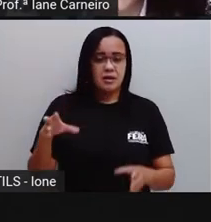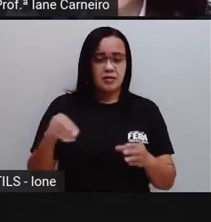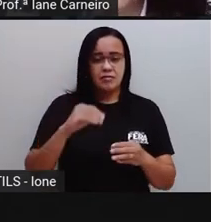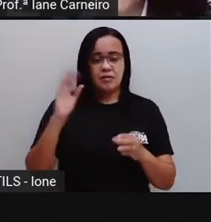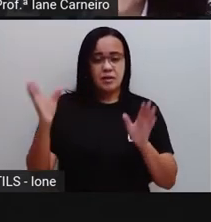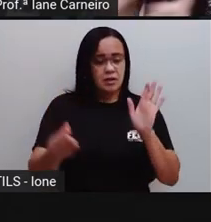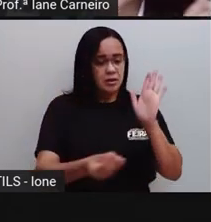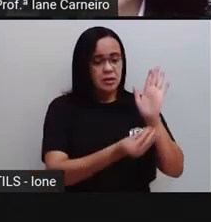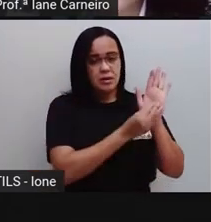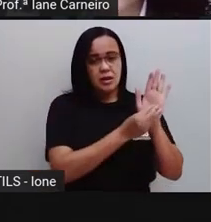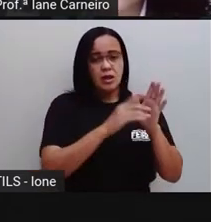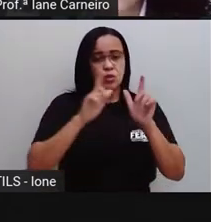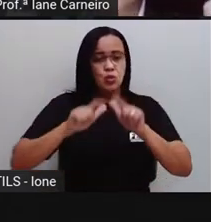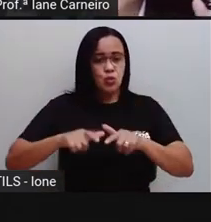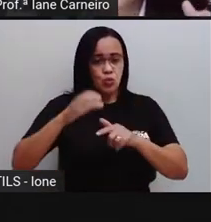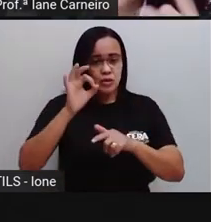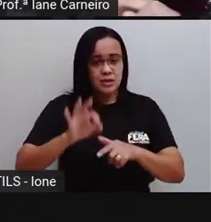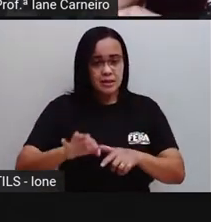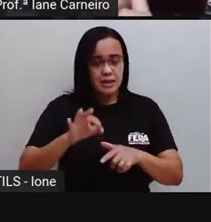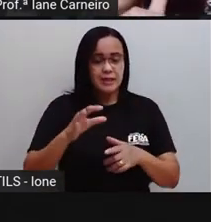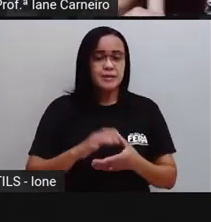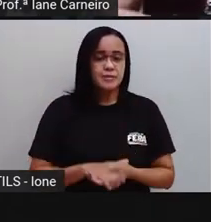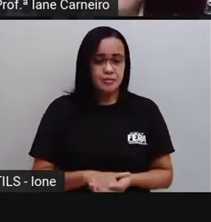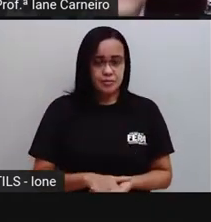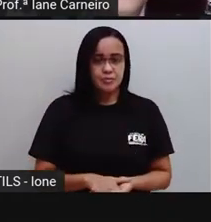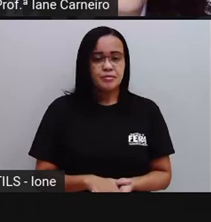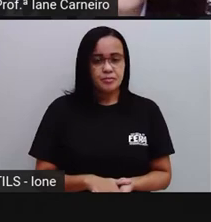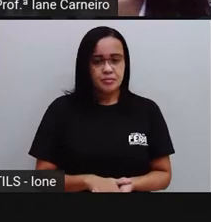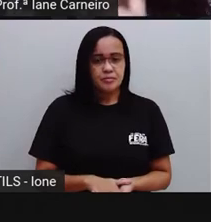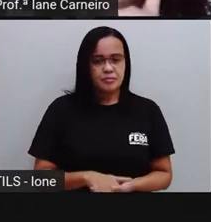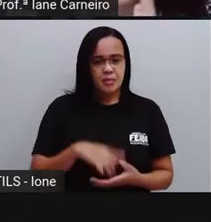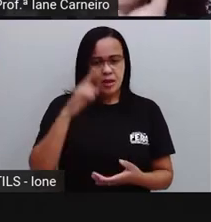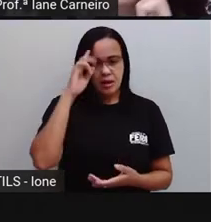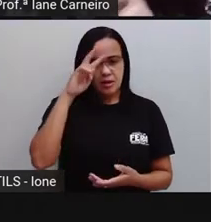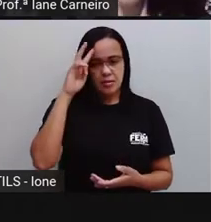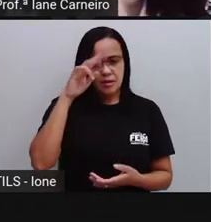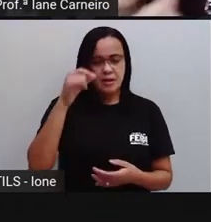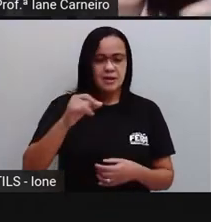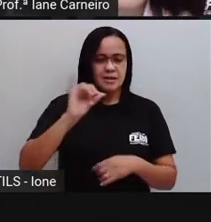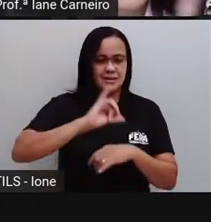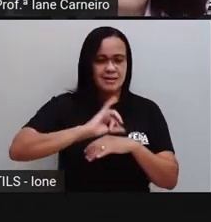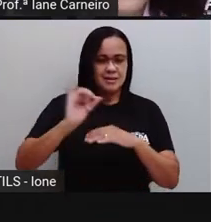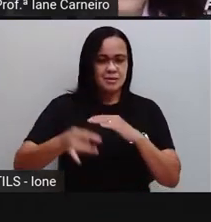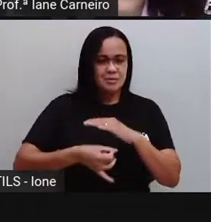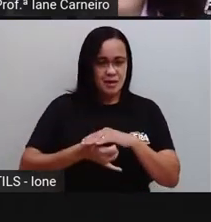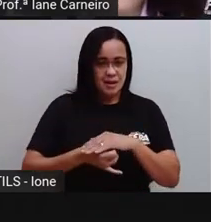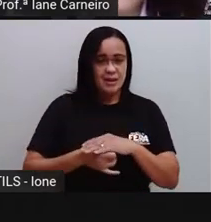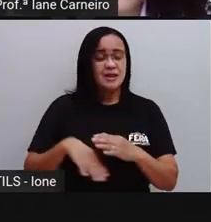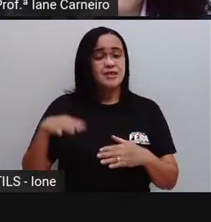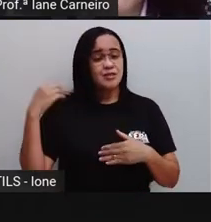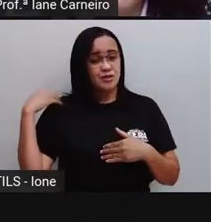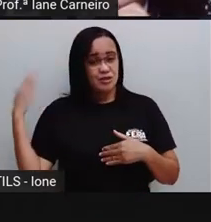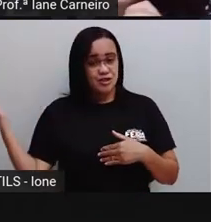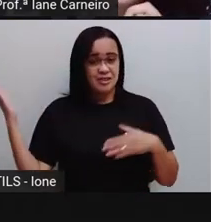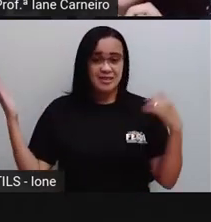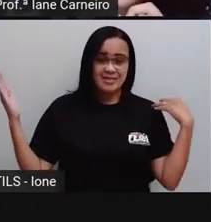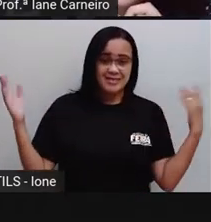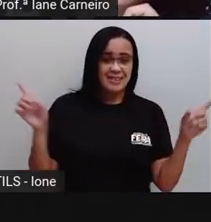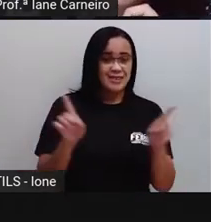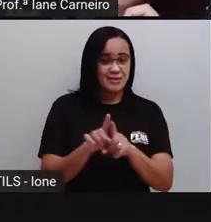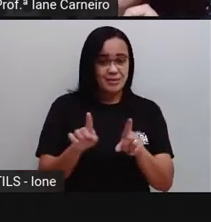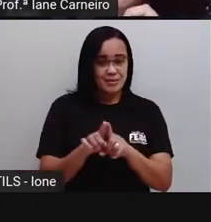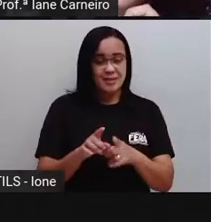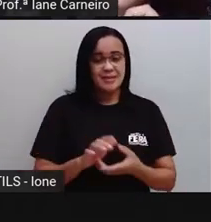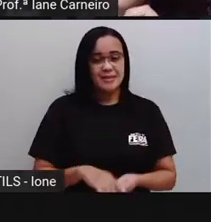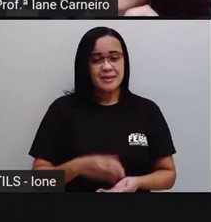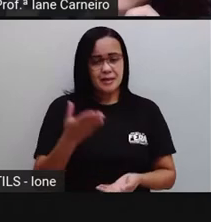a gente vai relembrar da outra aula que a gente viu que tava em cima, embaixo. E também a gente vai ver o direito e esquerdo, tá bom? Então aqui.